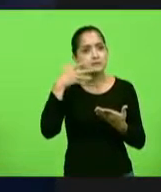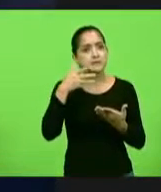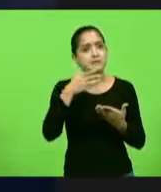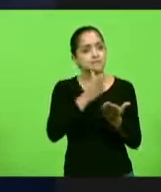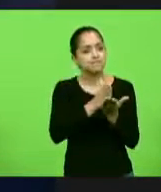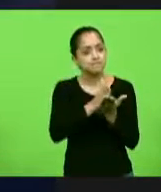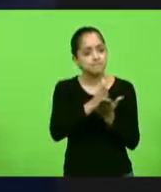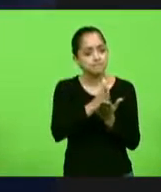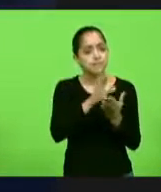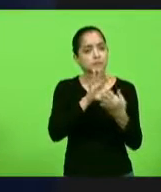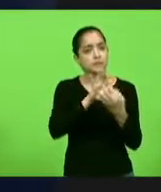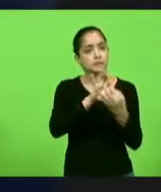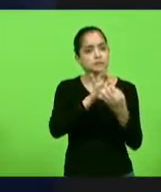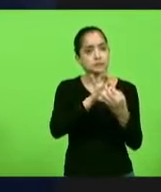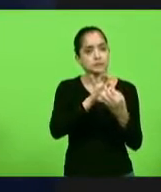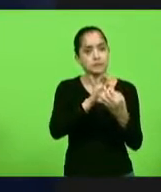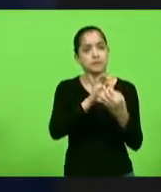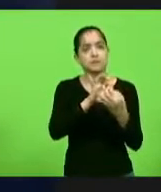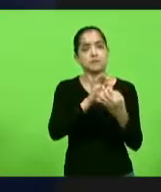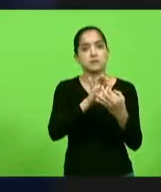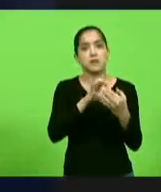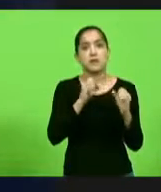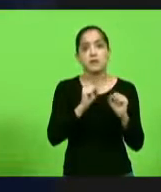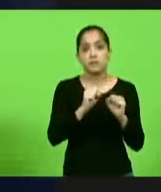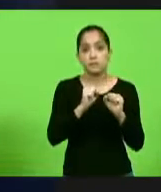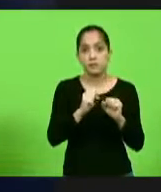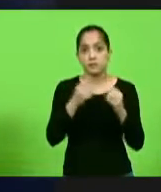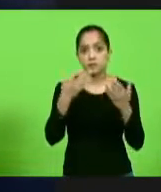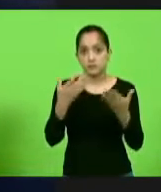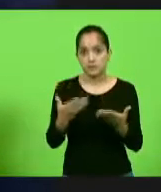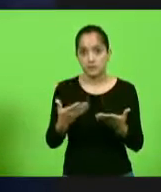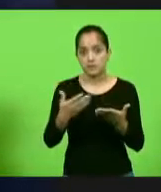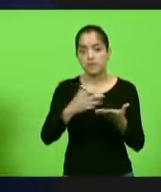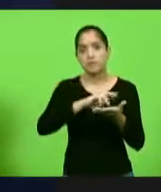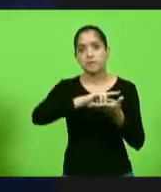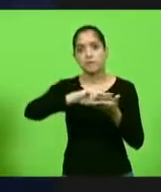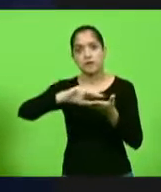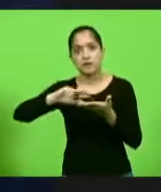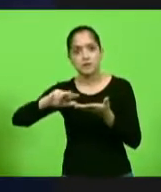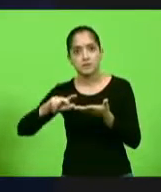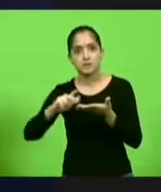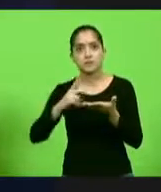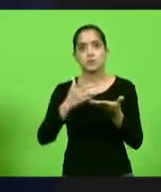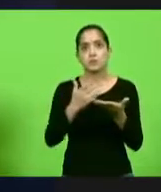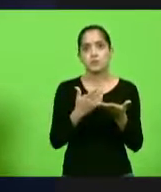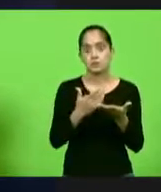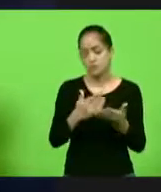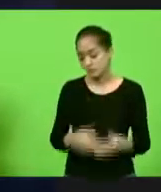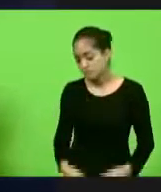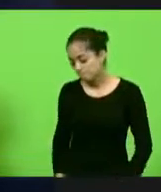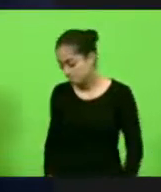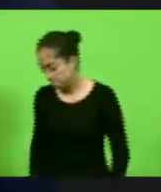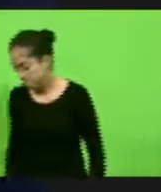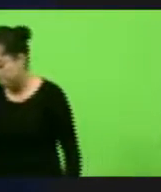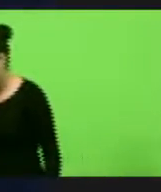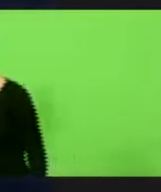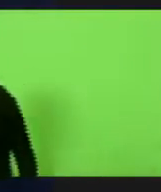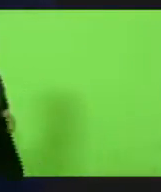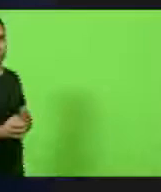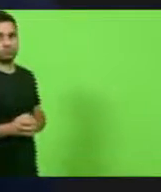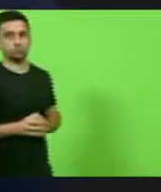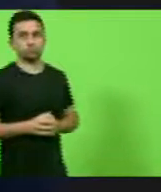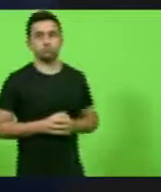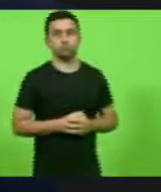e a gente poder realmente fazer com que as coisas se enfassem menos vidas e a gente tivesse